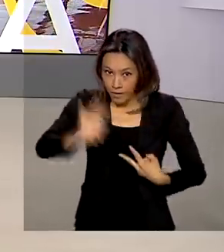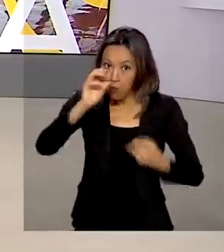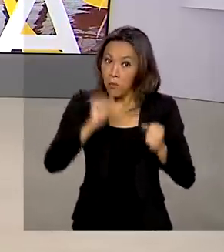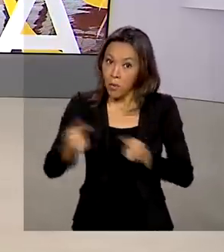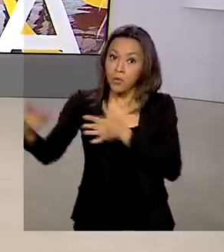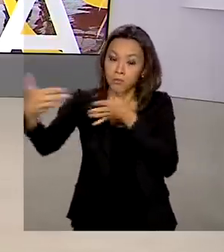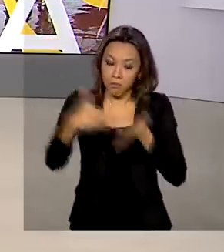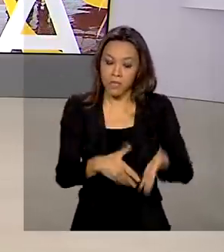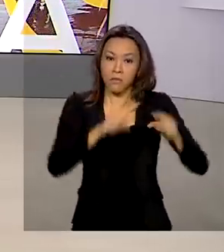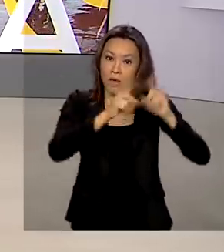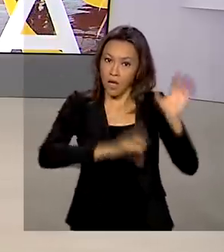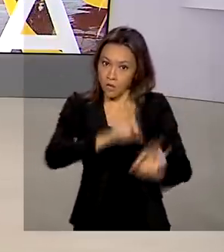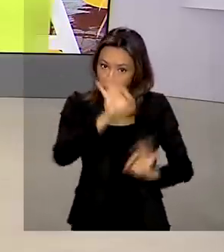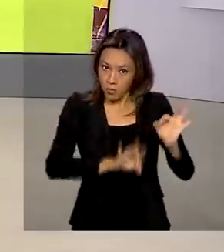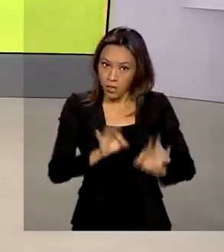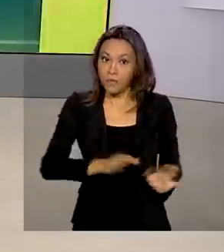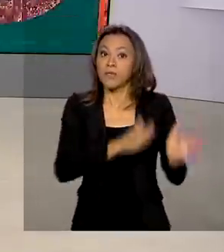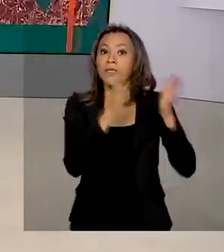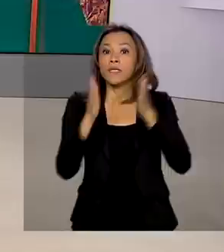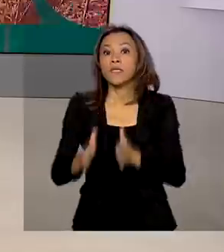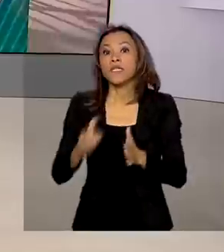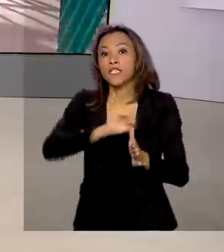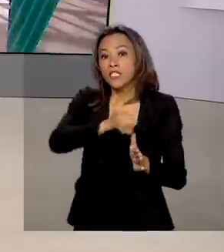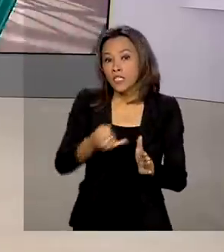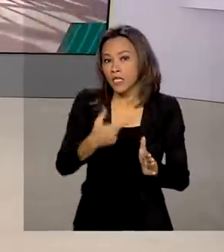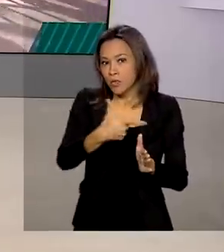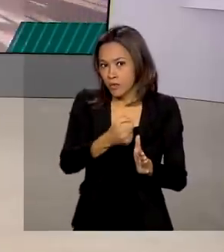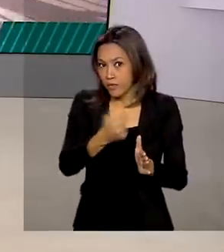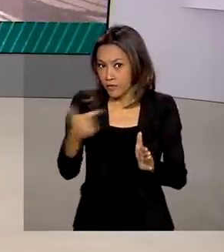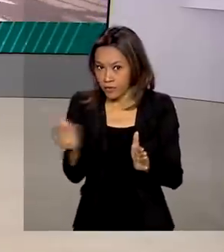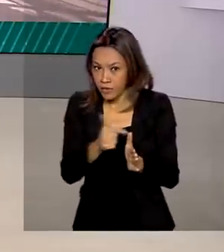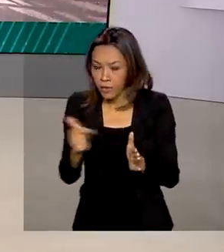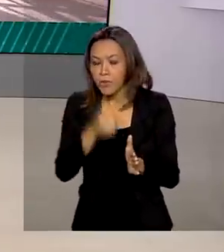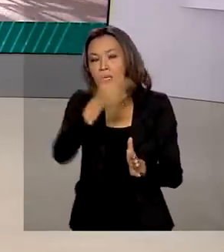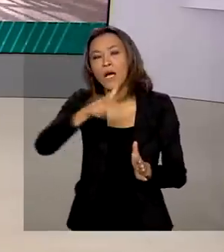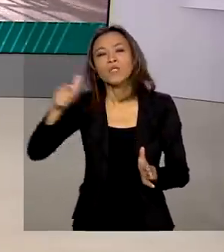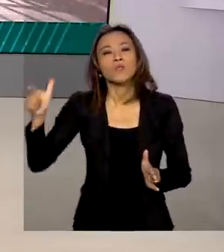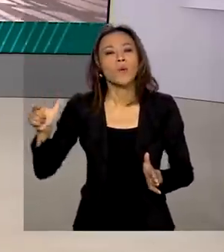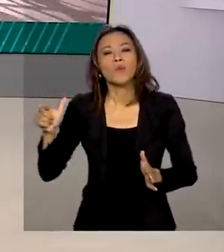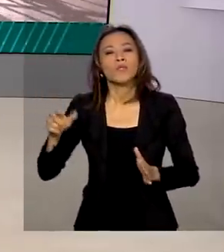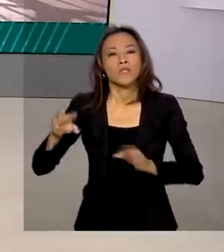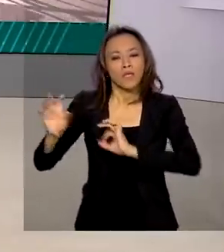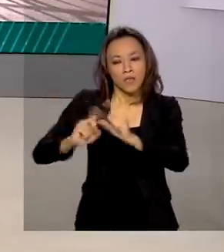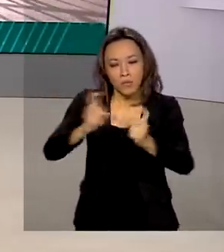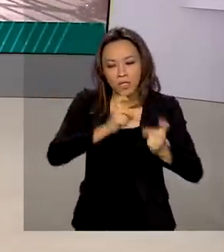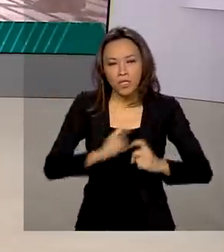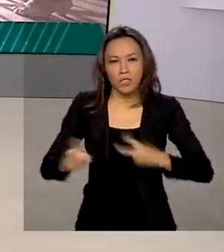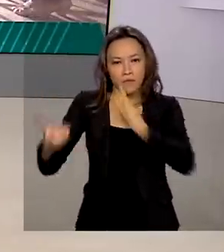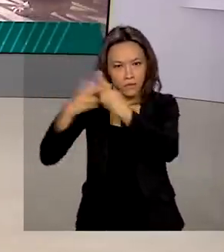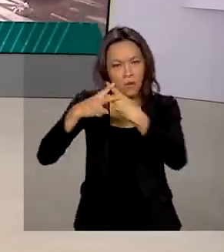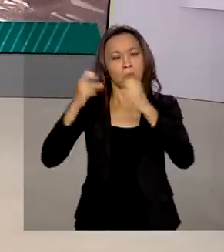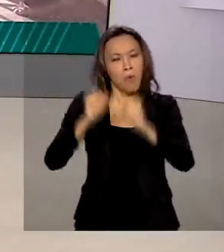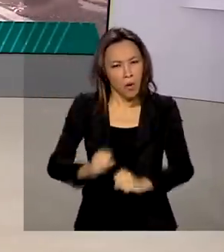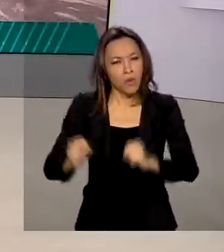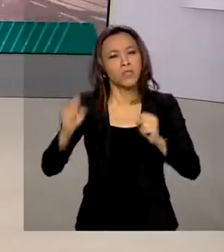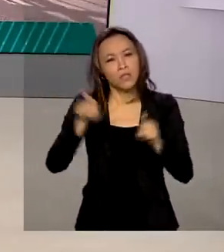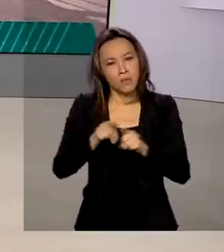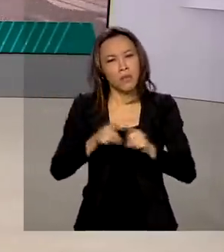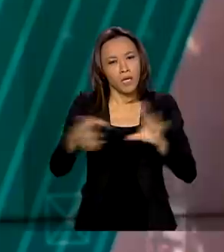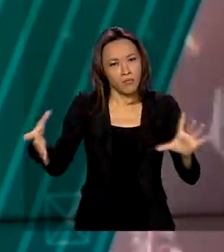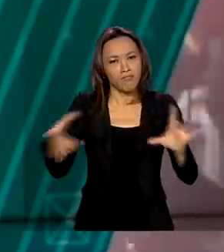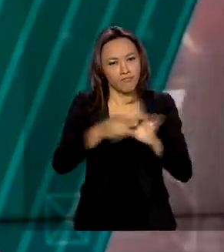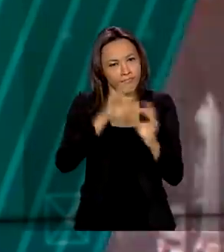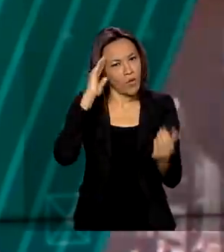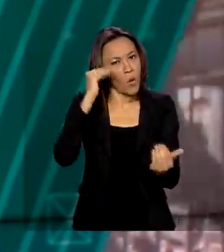plano. E em janeiro de 2022, as outras unidades administrativas do país vão poder fazer a adesão, que é voluntária.